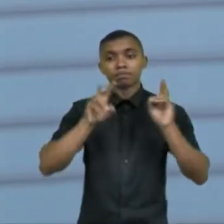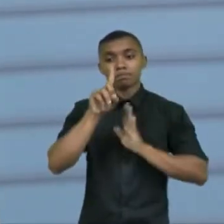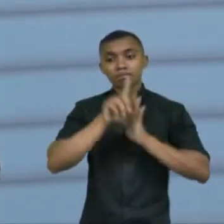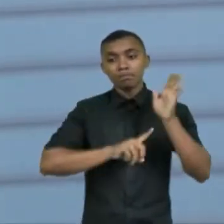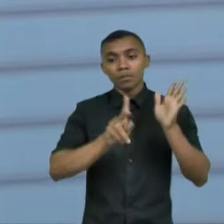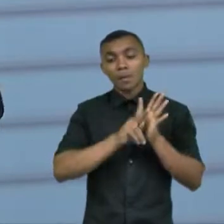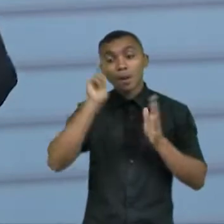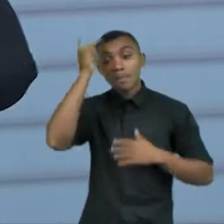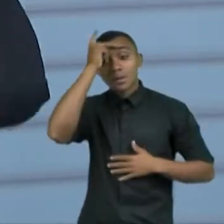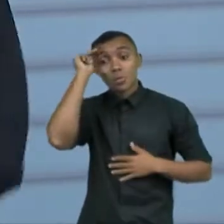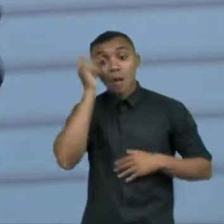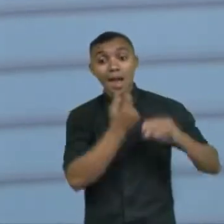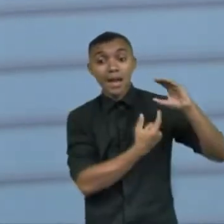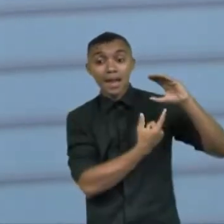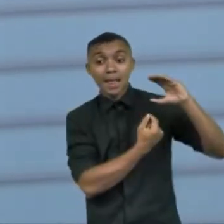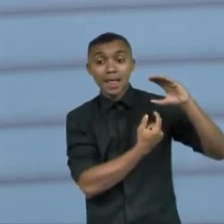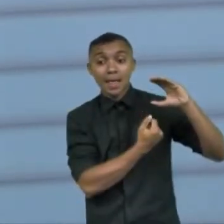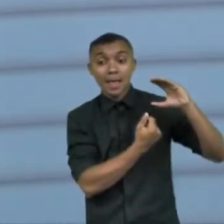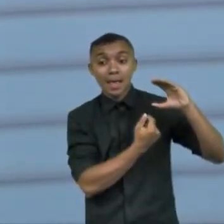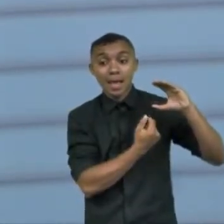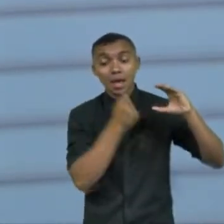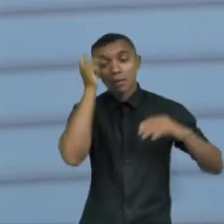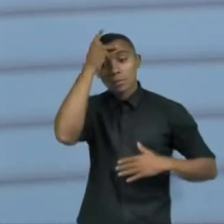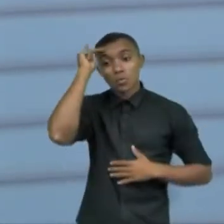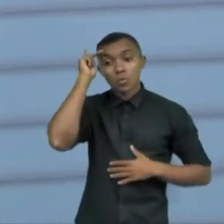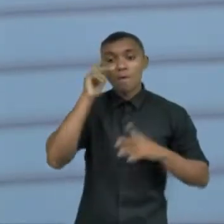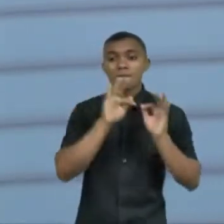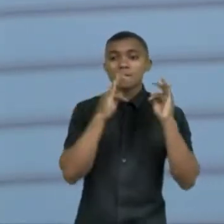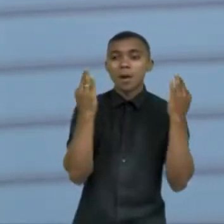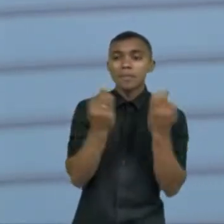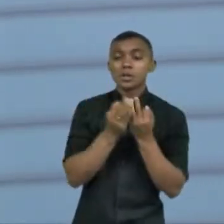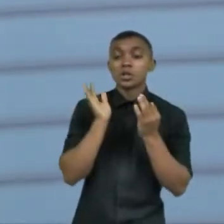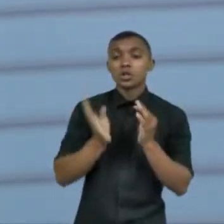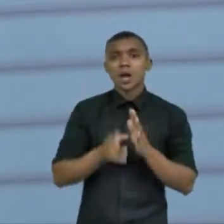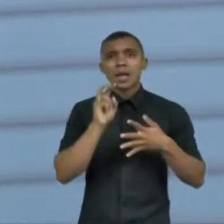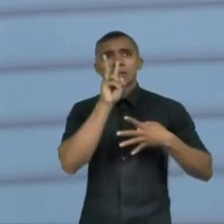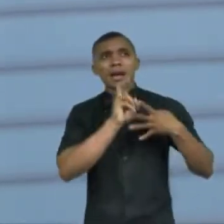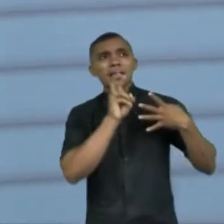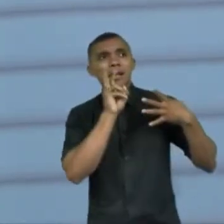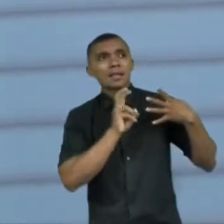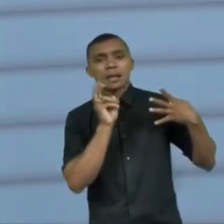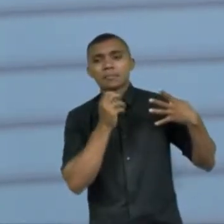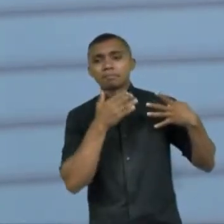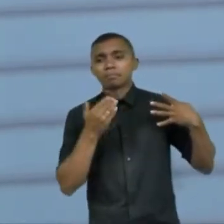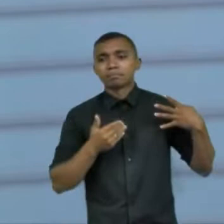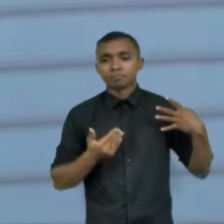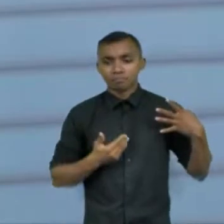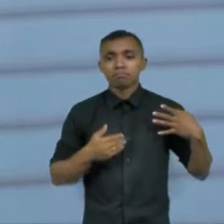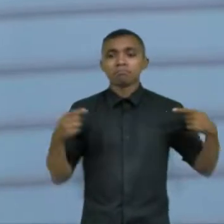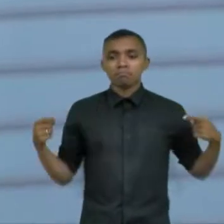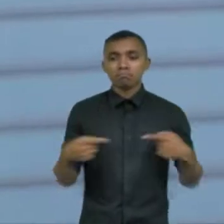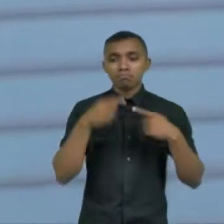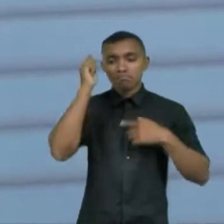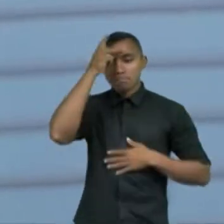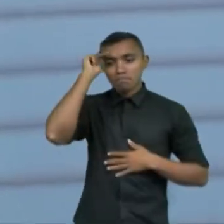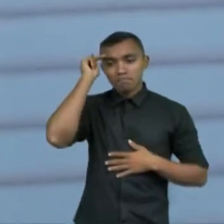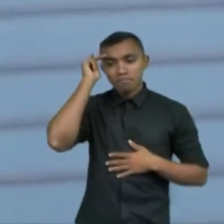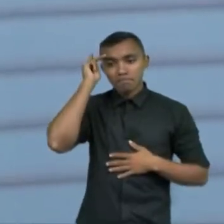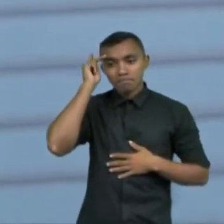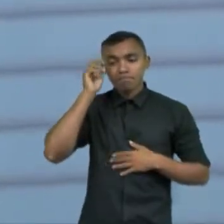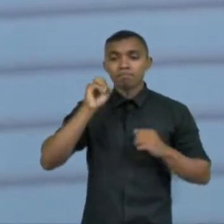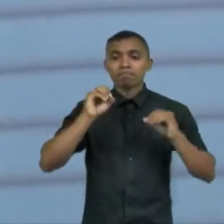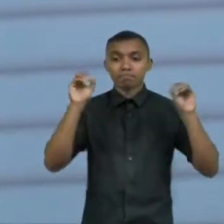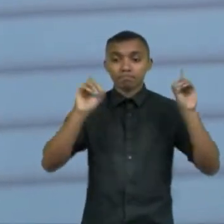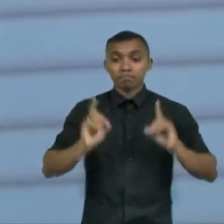direito de família vários assuntos que envolvem inclusive as pessoas com deficiência e eu aproveitava essa